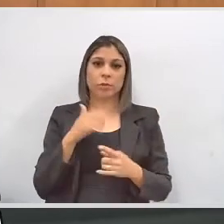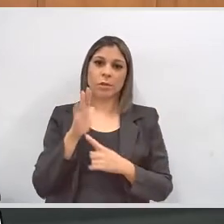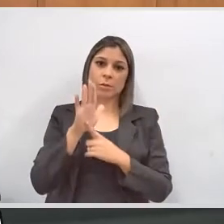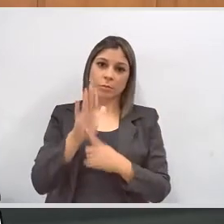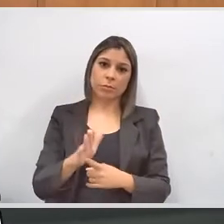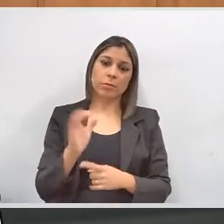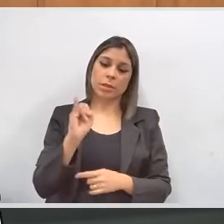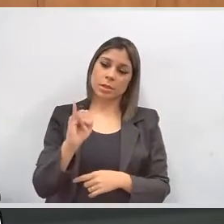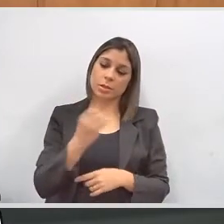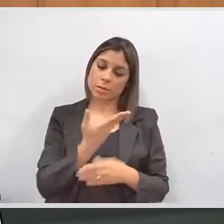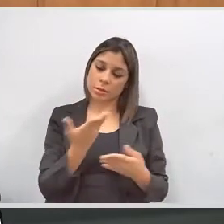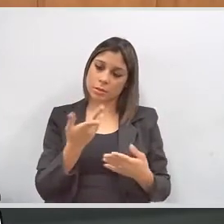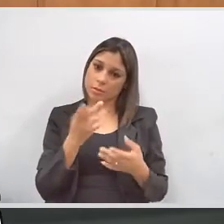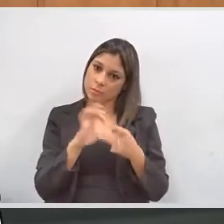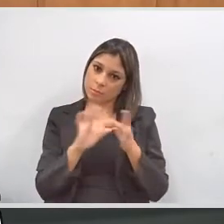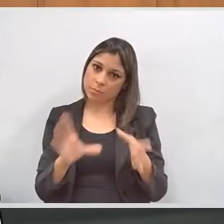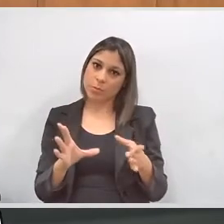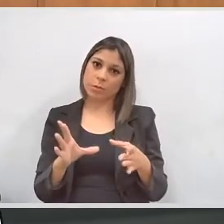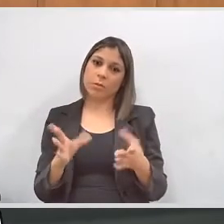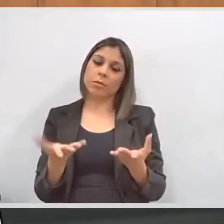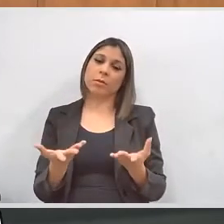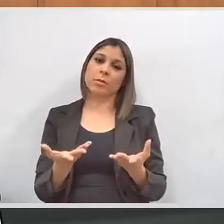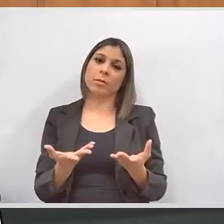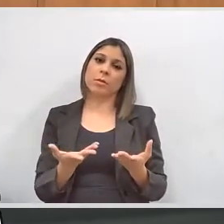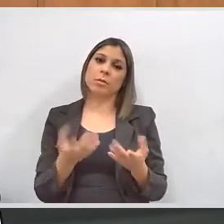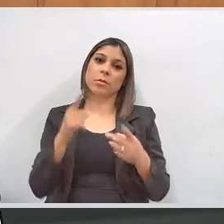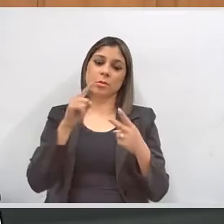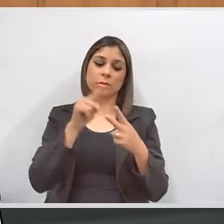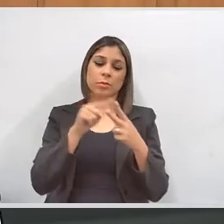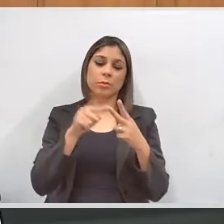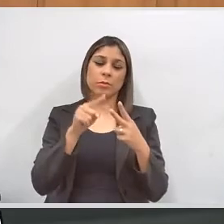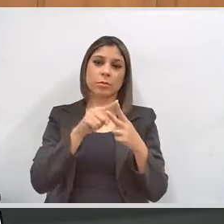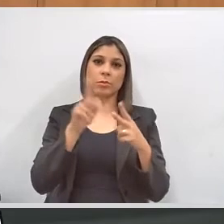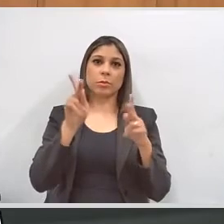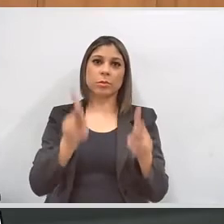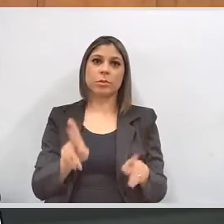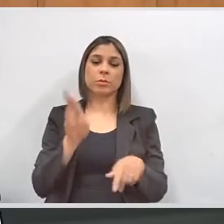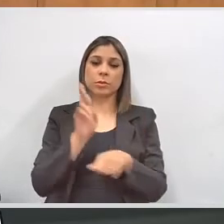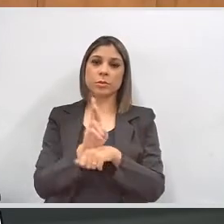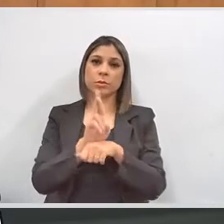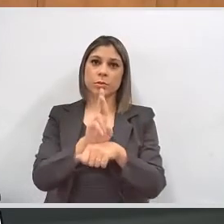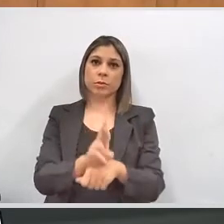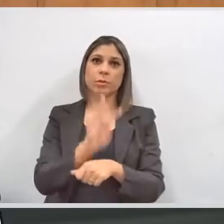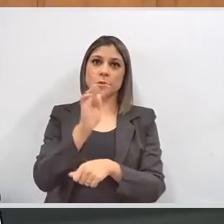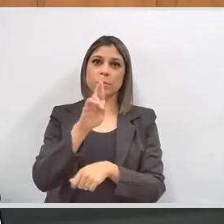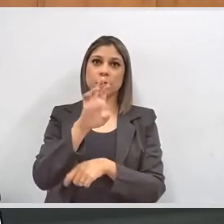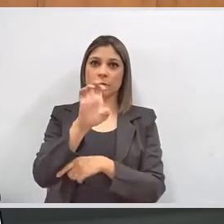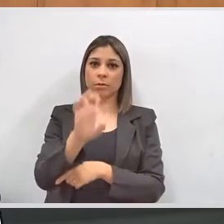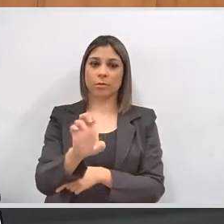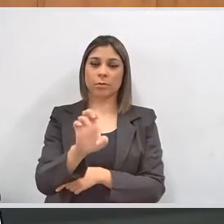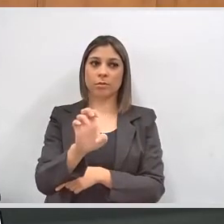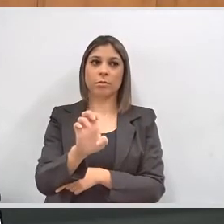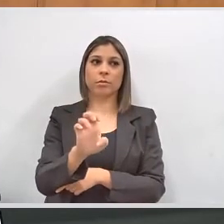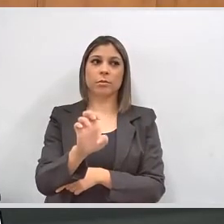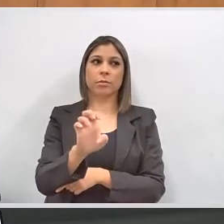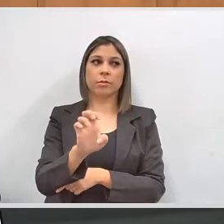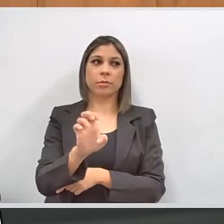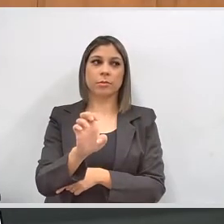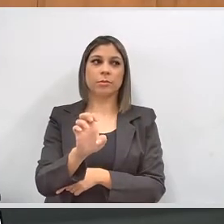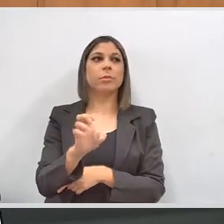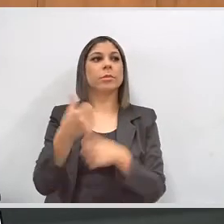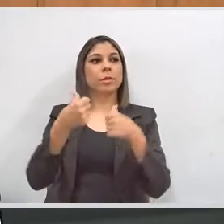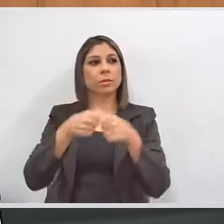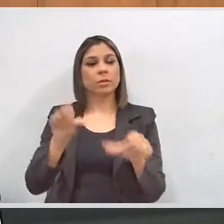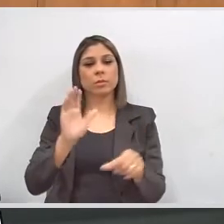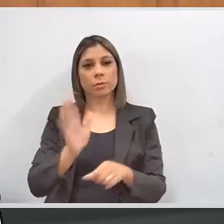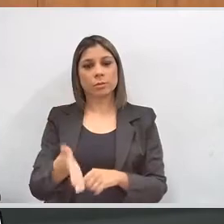apresento, se V. Exª me permitir, os dois representantes do TRE que